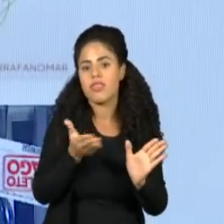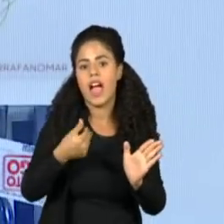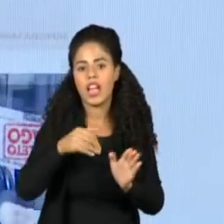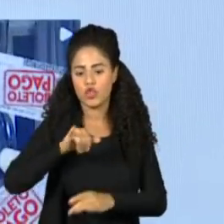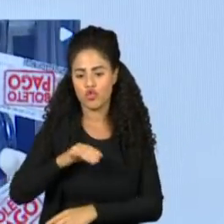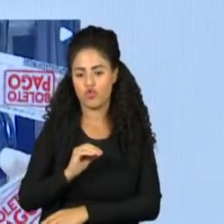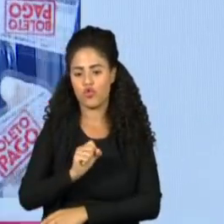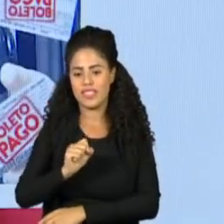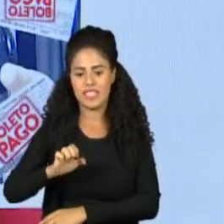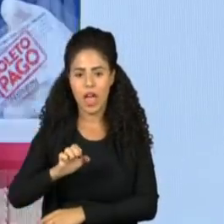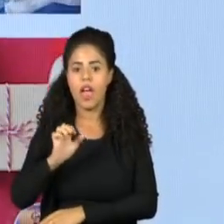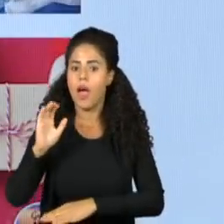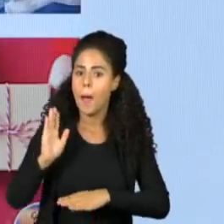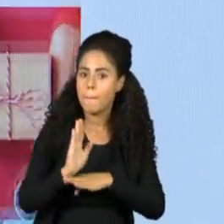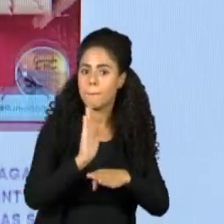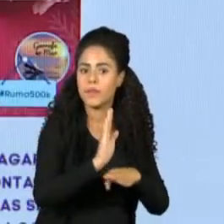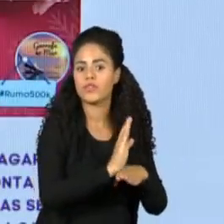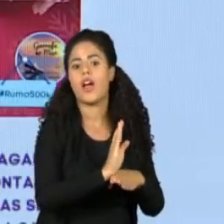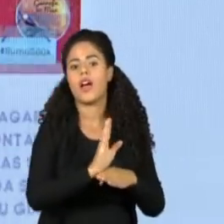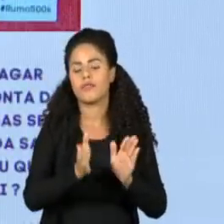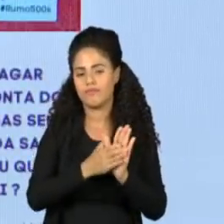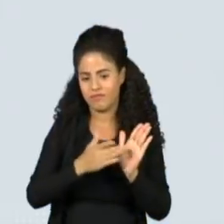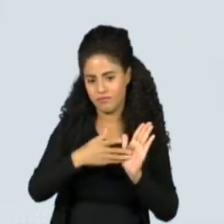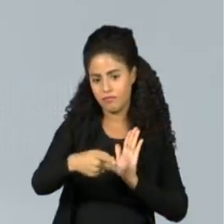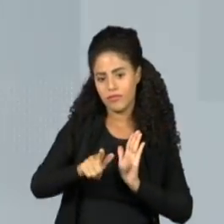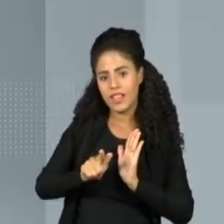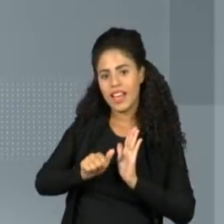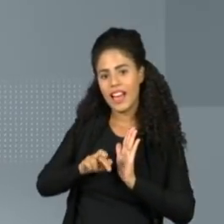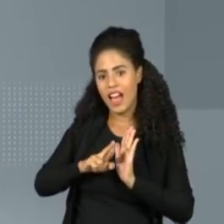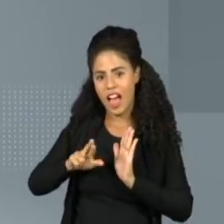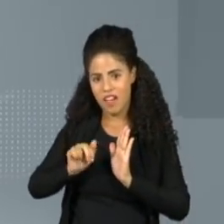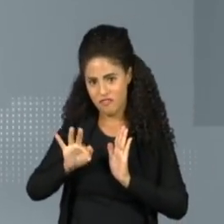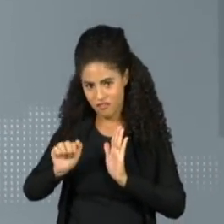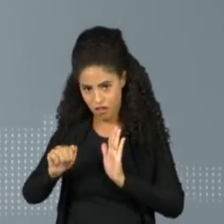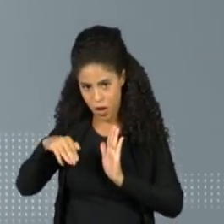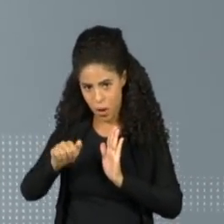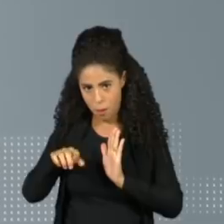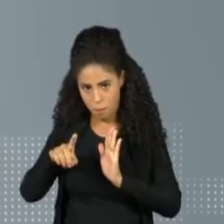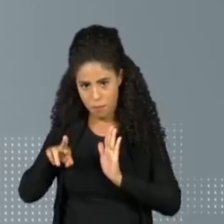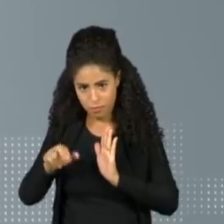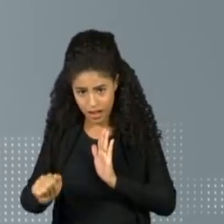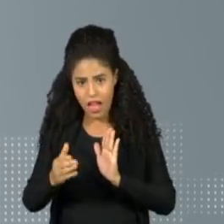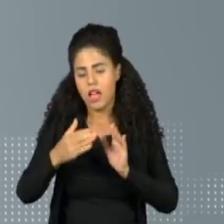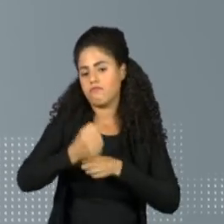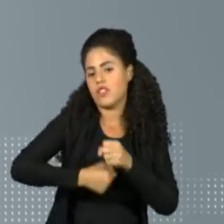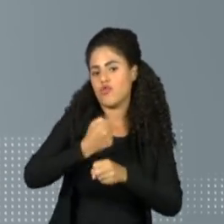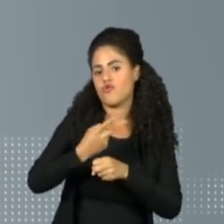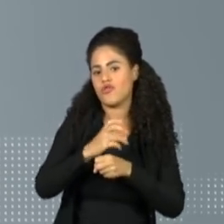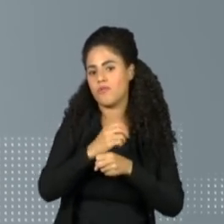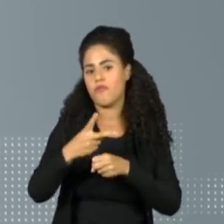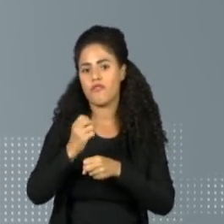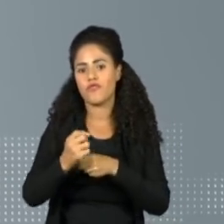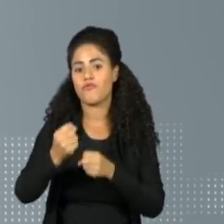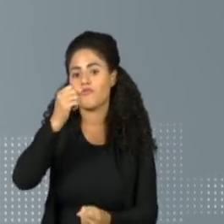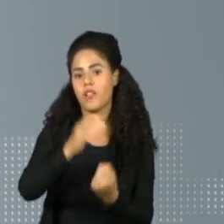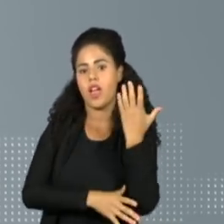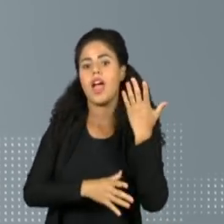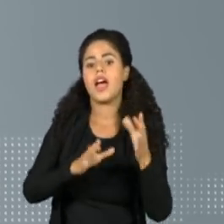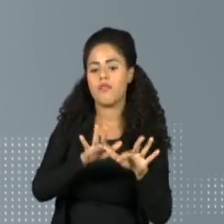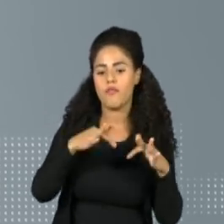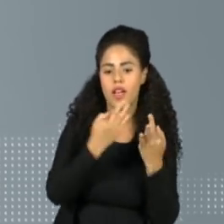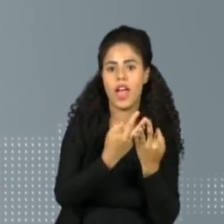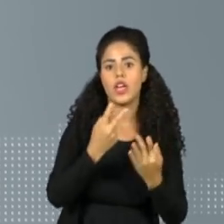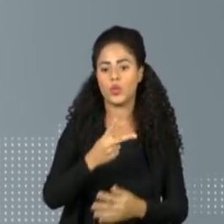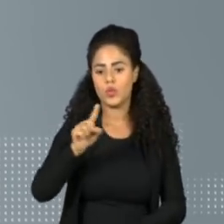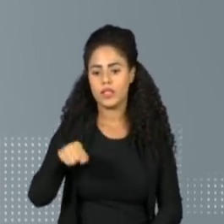José Augusto foi feita pelo projeto Garrafa no Mar. Desde junho de 2020, quando foi criado, beneficiou 2.300 pessoas,